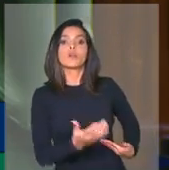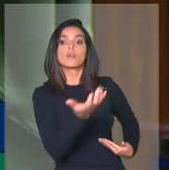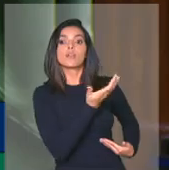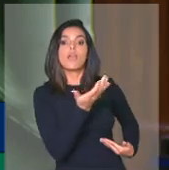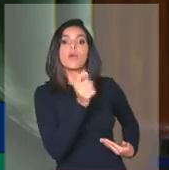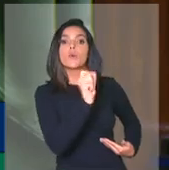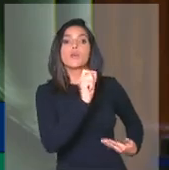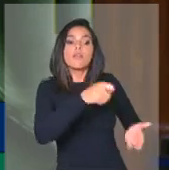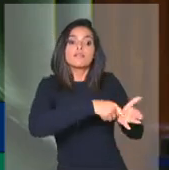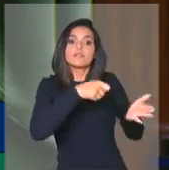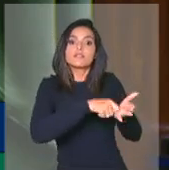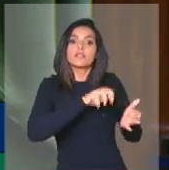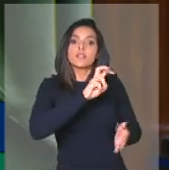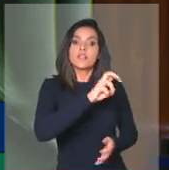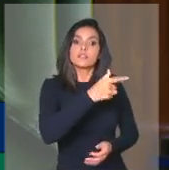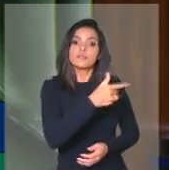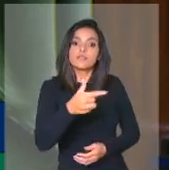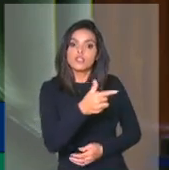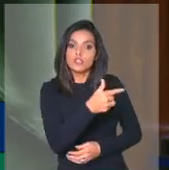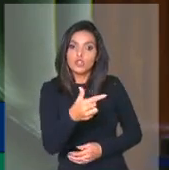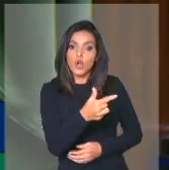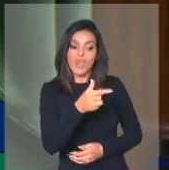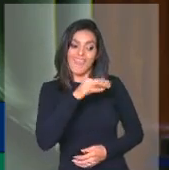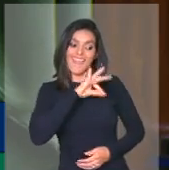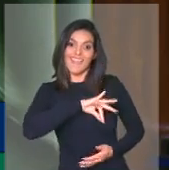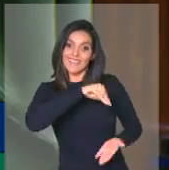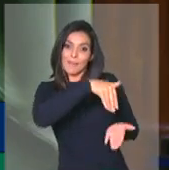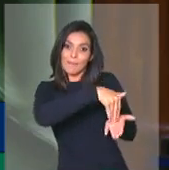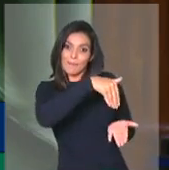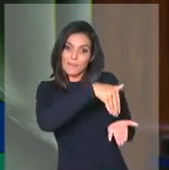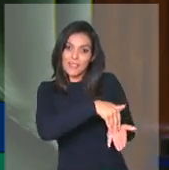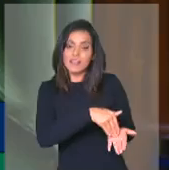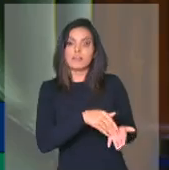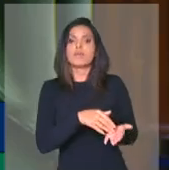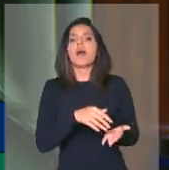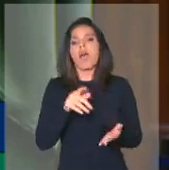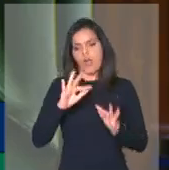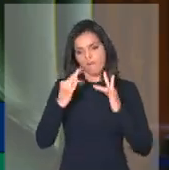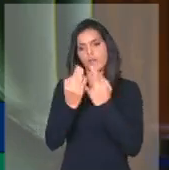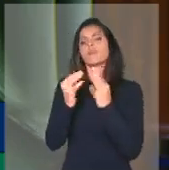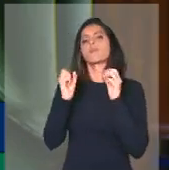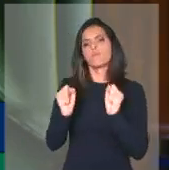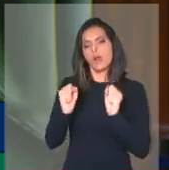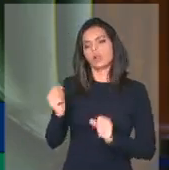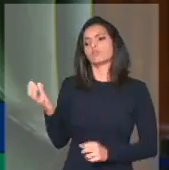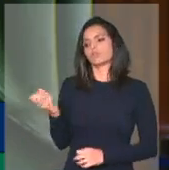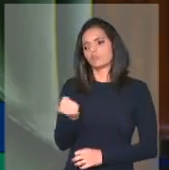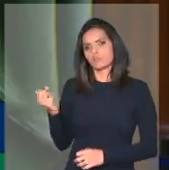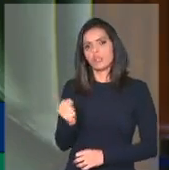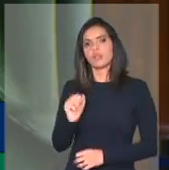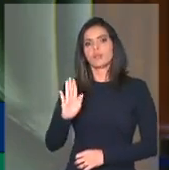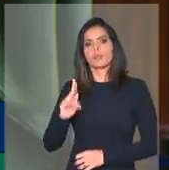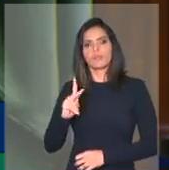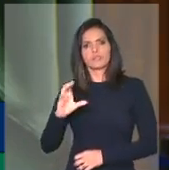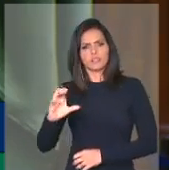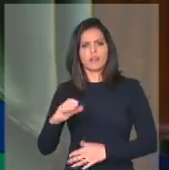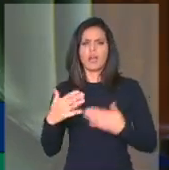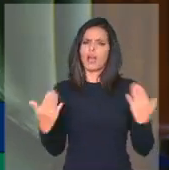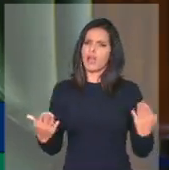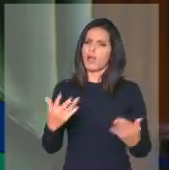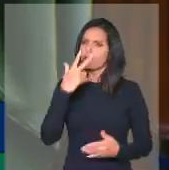522 como renda mínima para o BPC. Realmente chega a ser criminosa